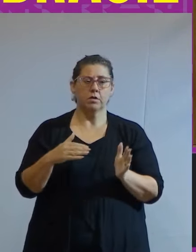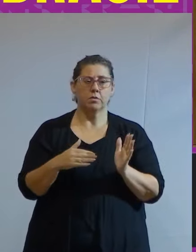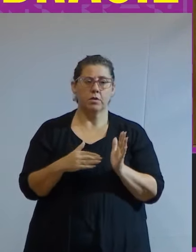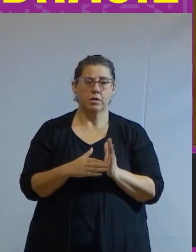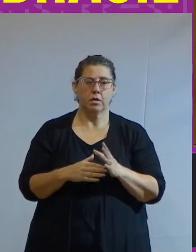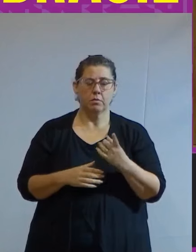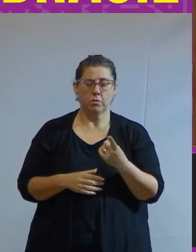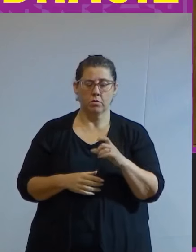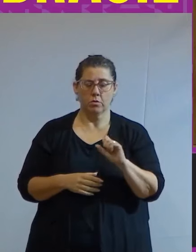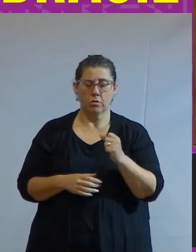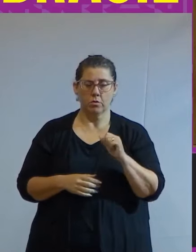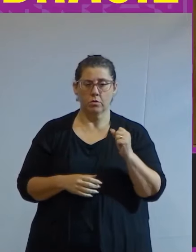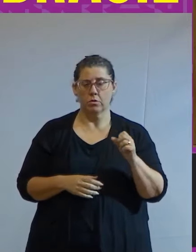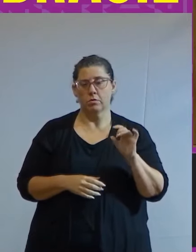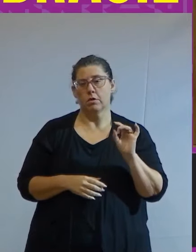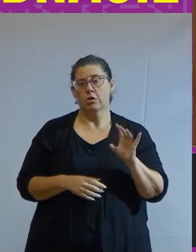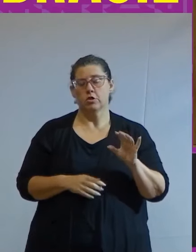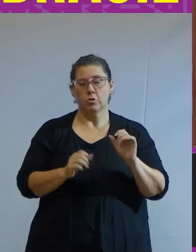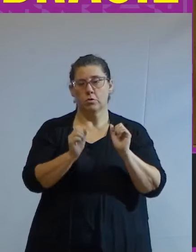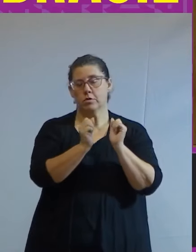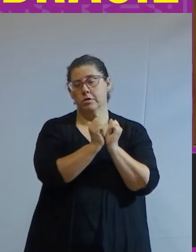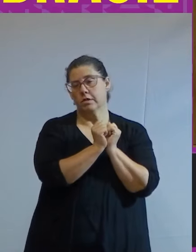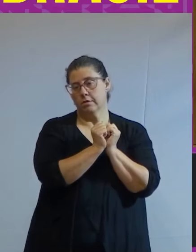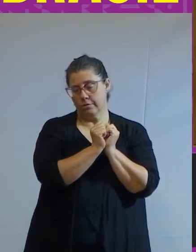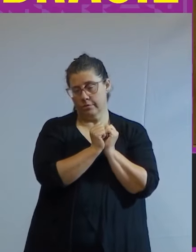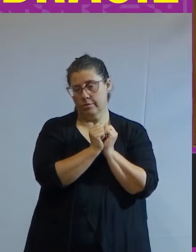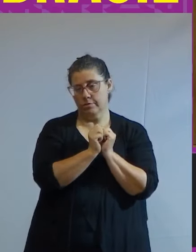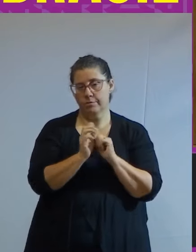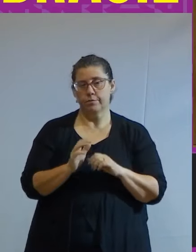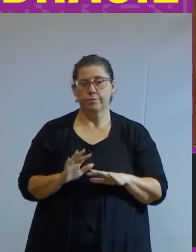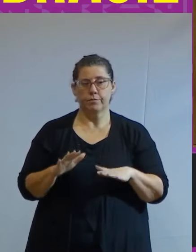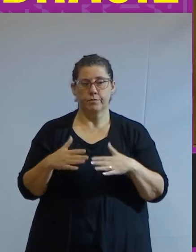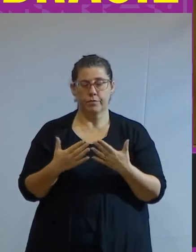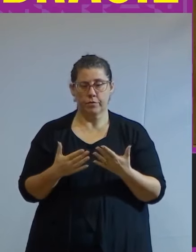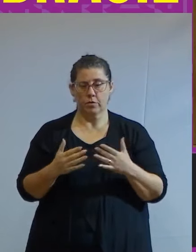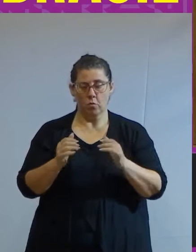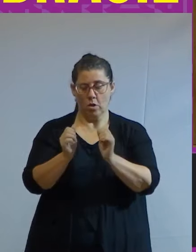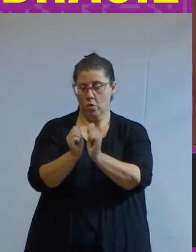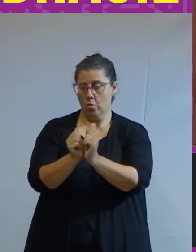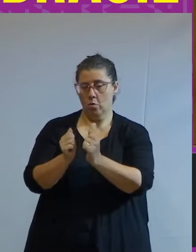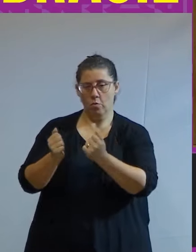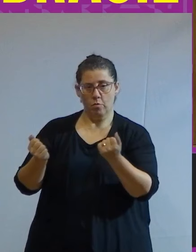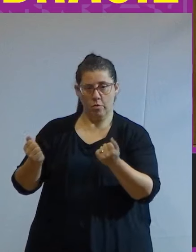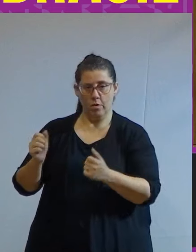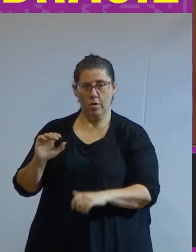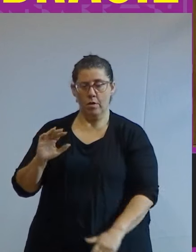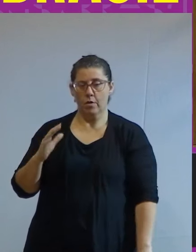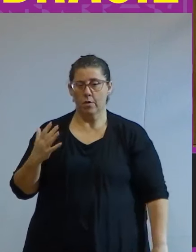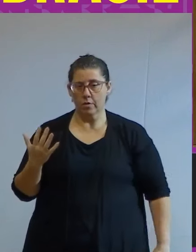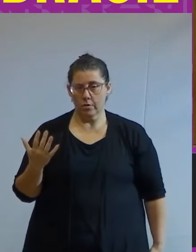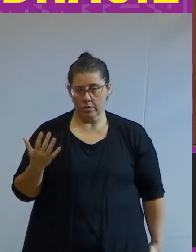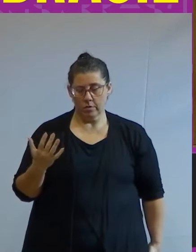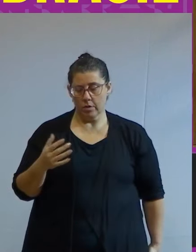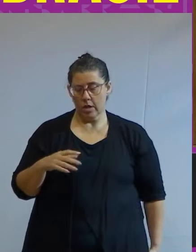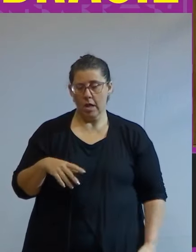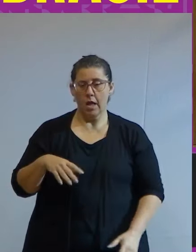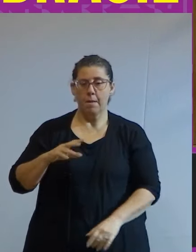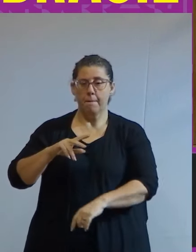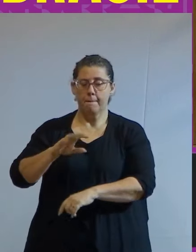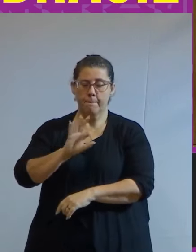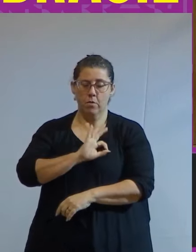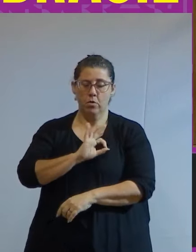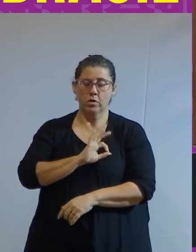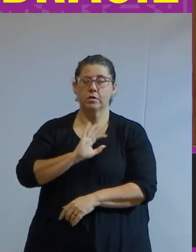mas só para os escravos quando vem a abolição conclui o historiador a polícia já